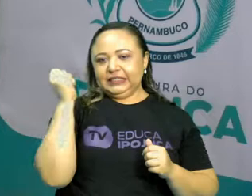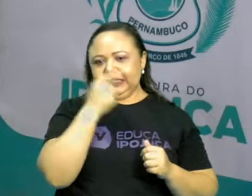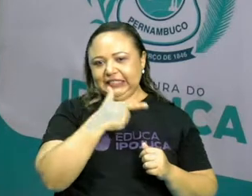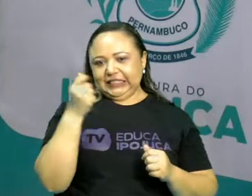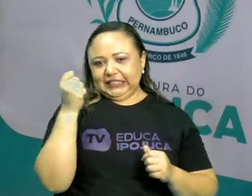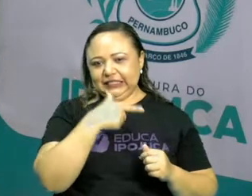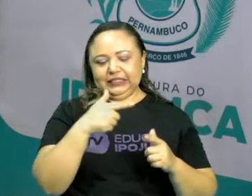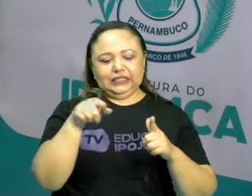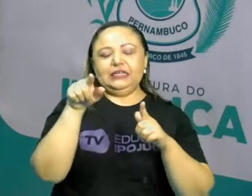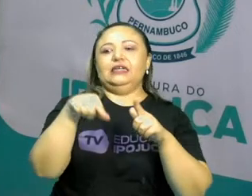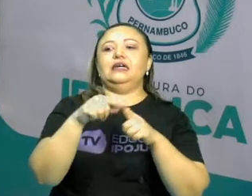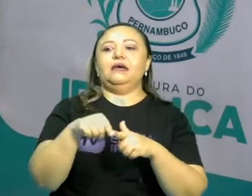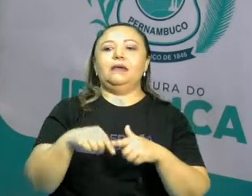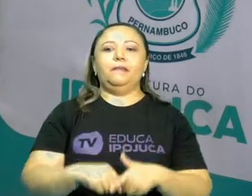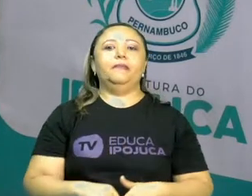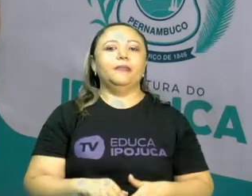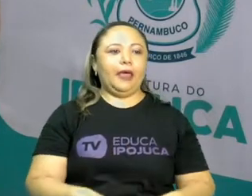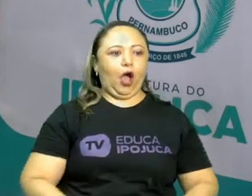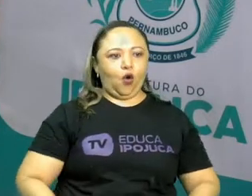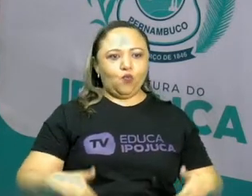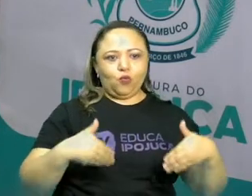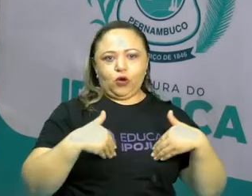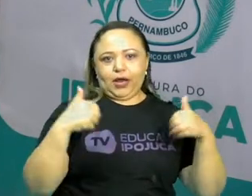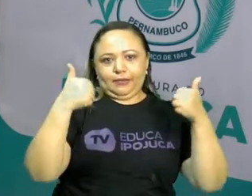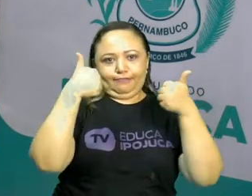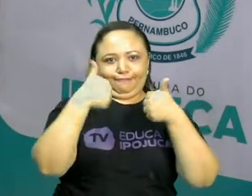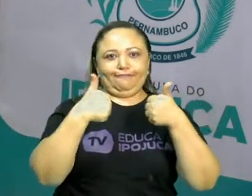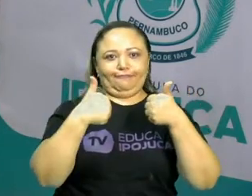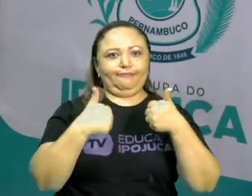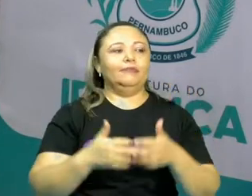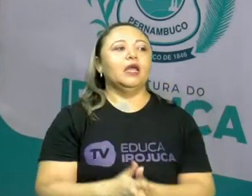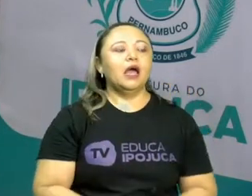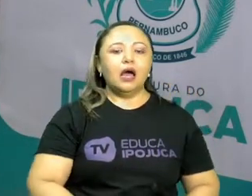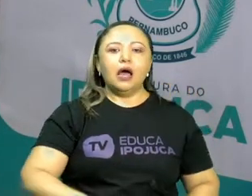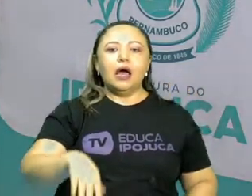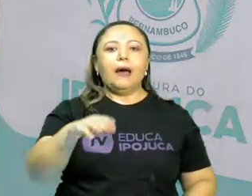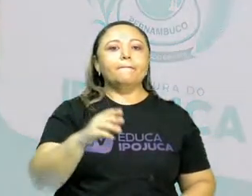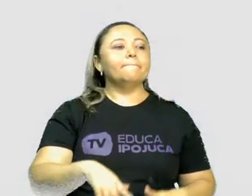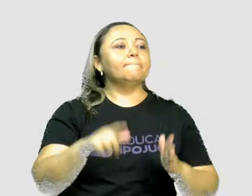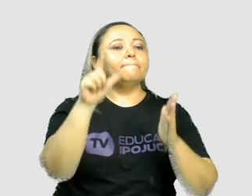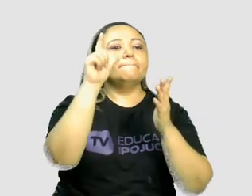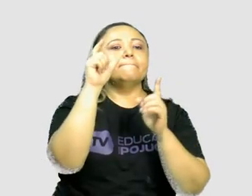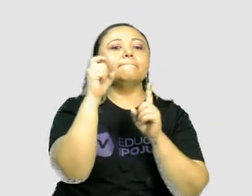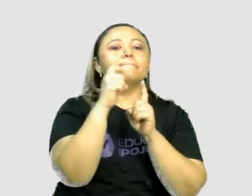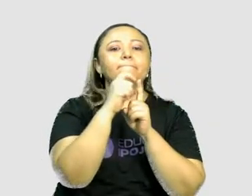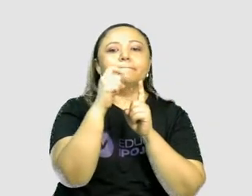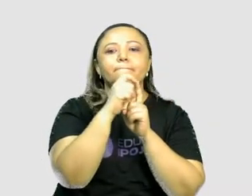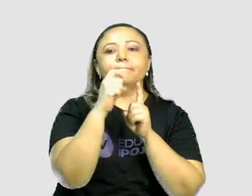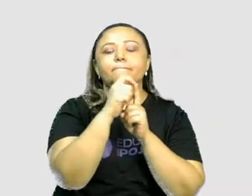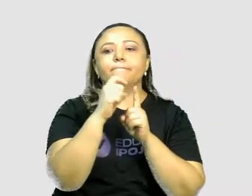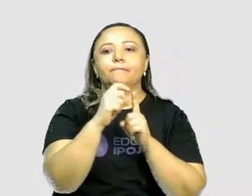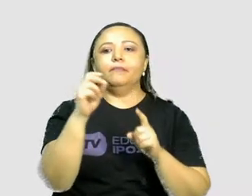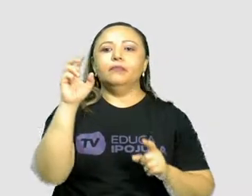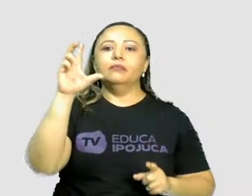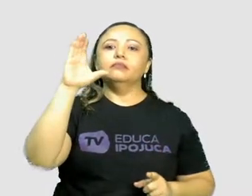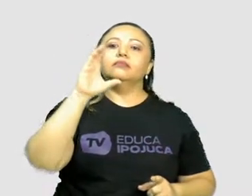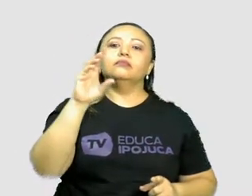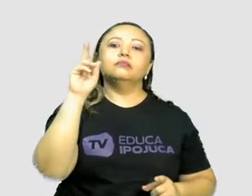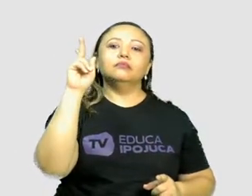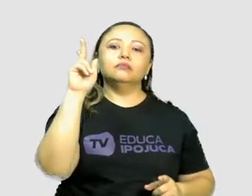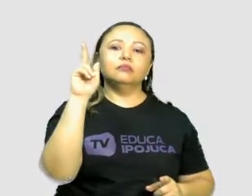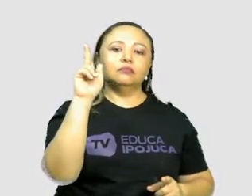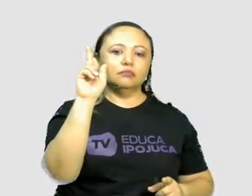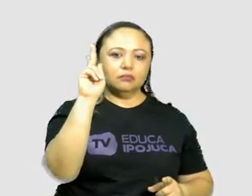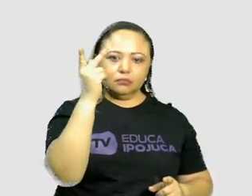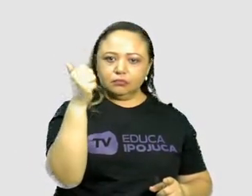sobre esses assuntos, ok? E aí a palavra charge, você sabia que é de origem francesa e significa